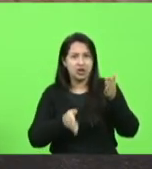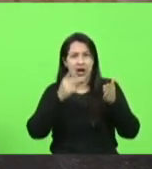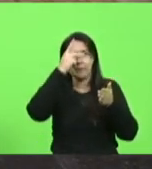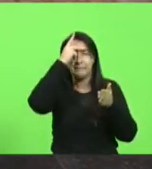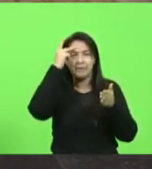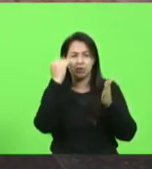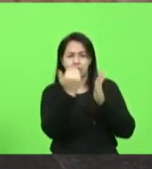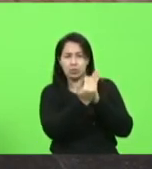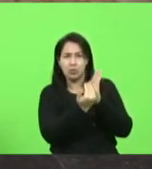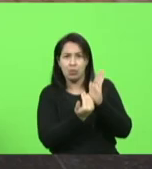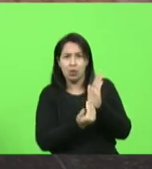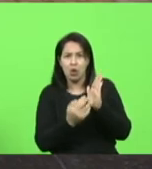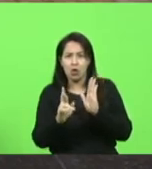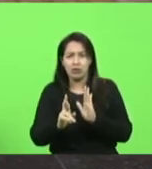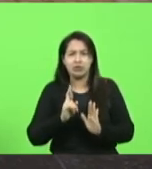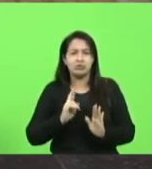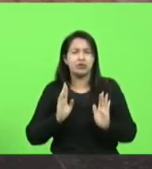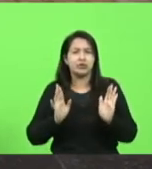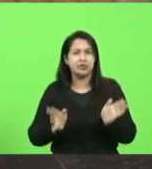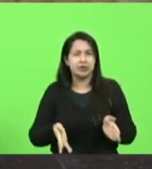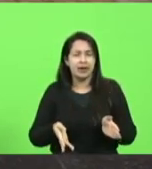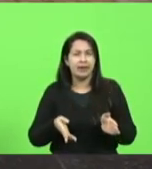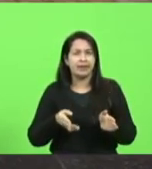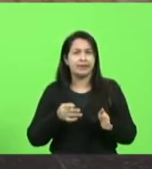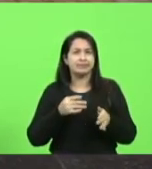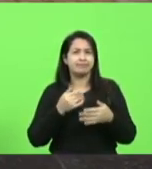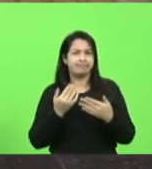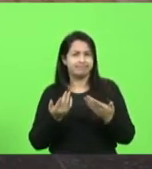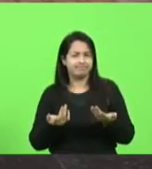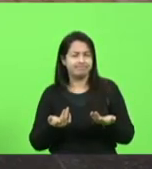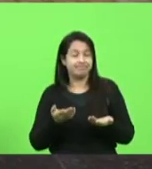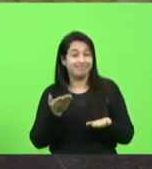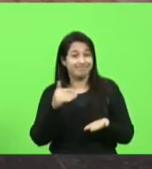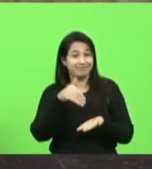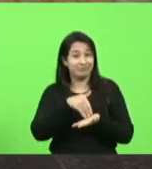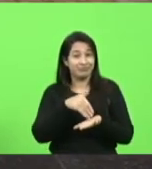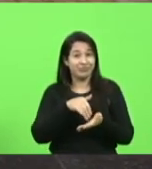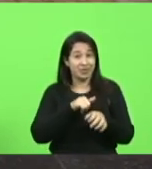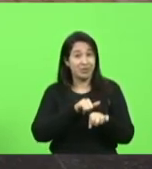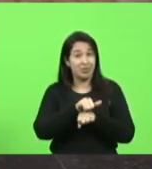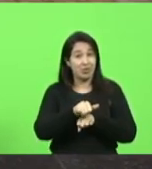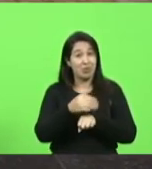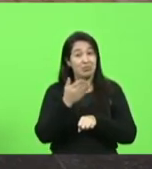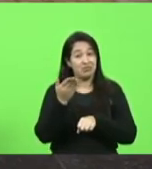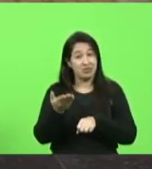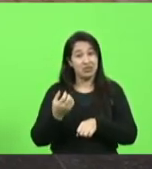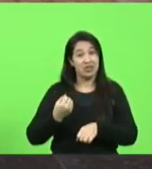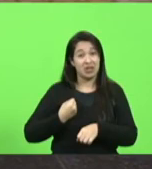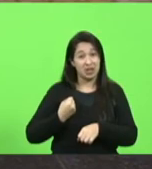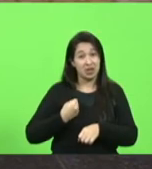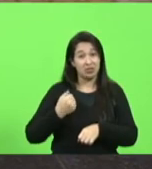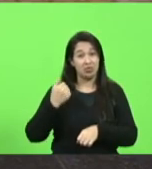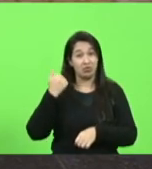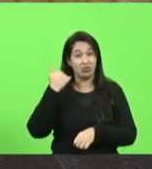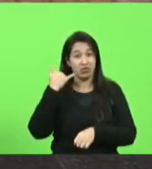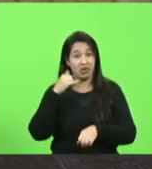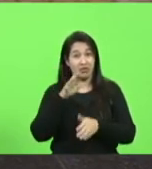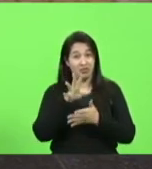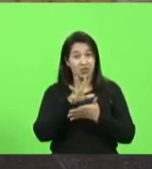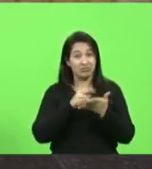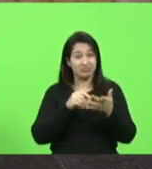que já responderam o dito questionário, é aí que você tem o seu aparelho clonado. Segundo golpe,